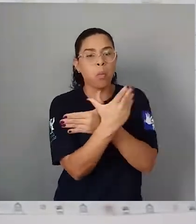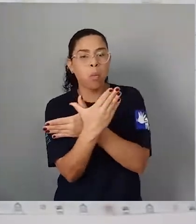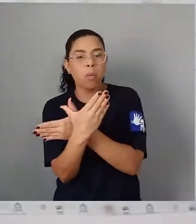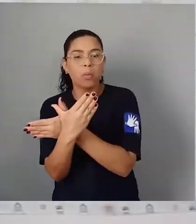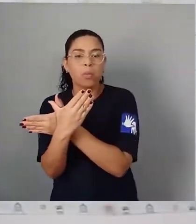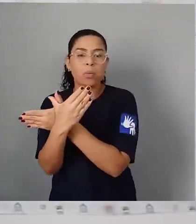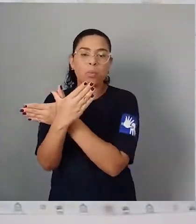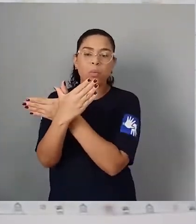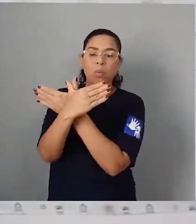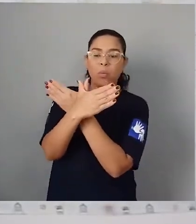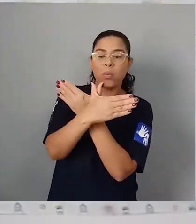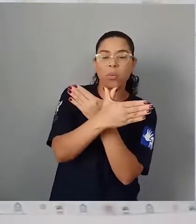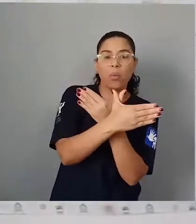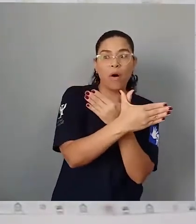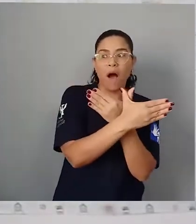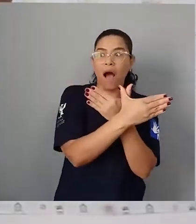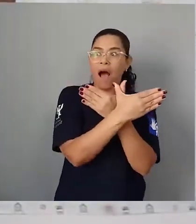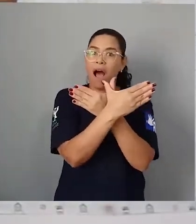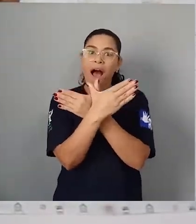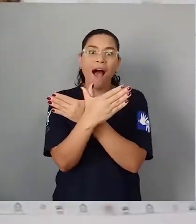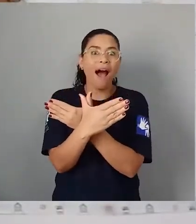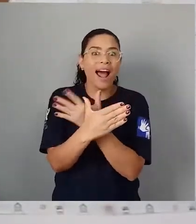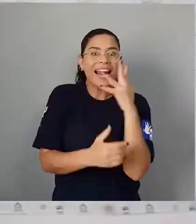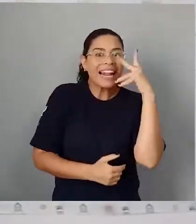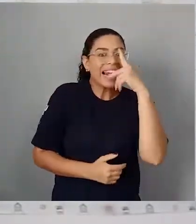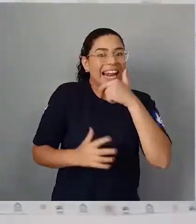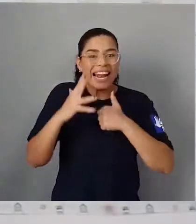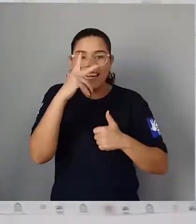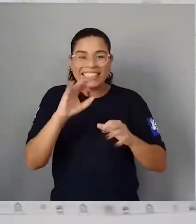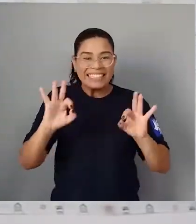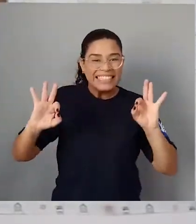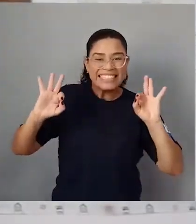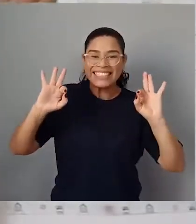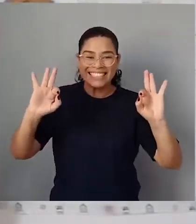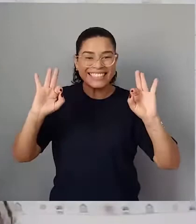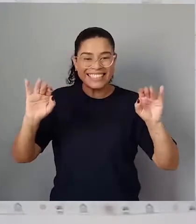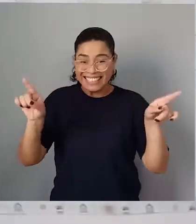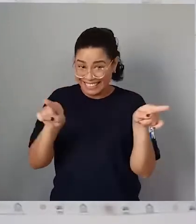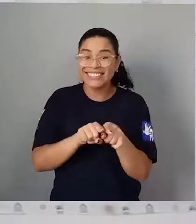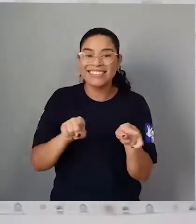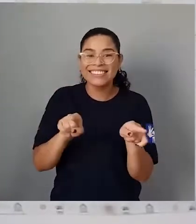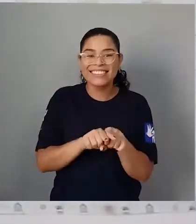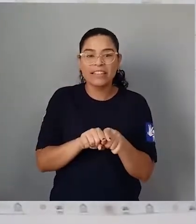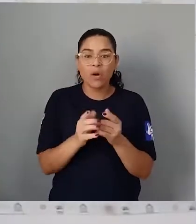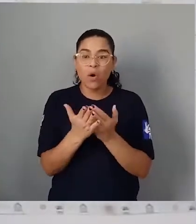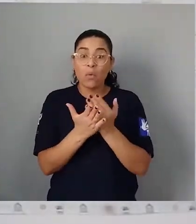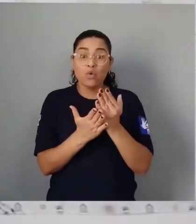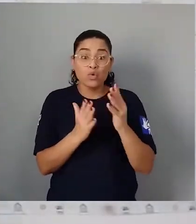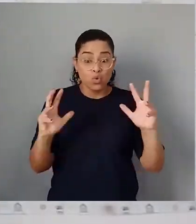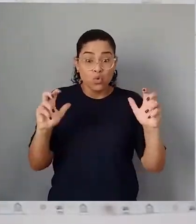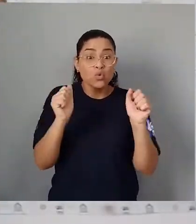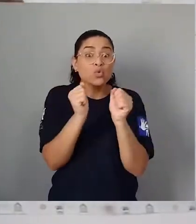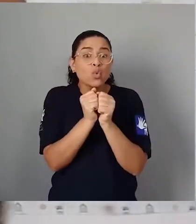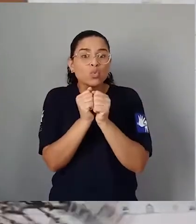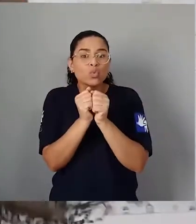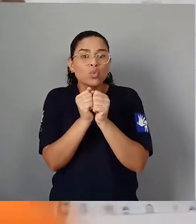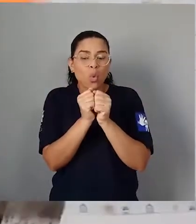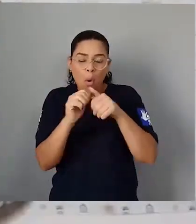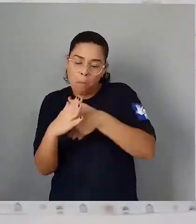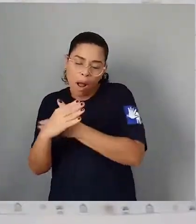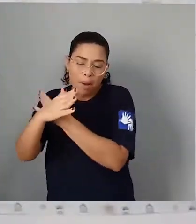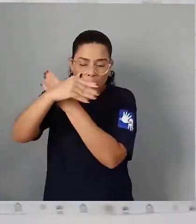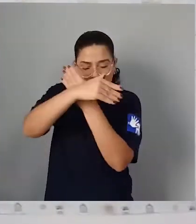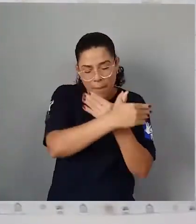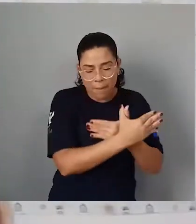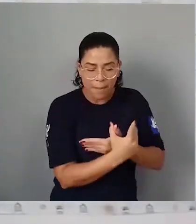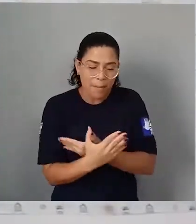loucura Começamos a dançar E misturamos Toda a turma Todas as